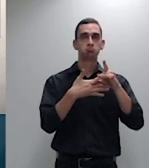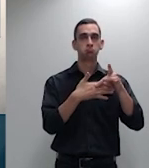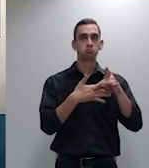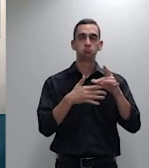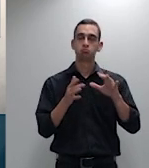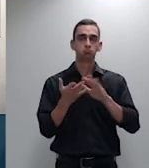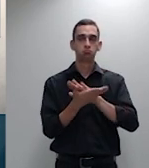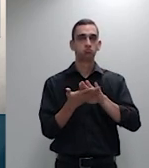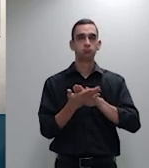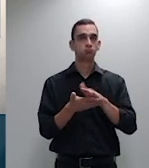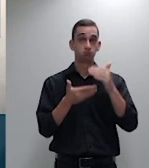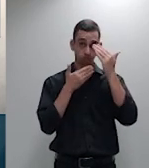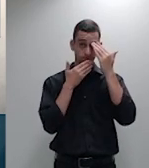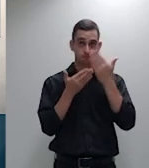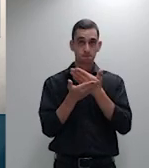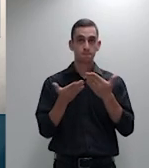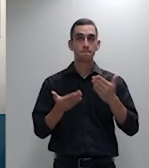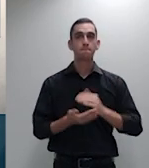obrigada.